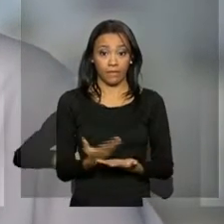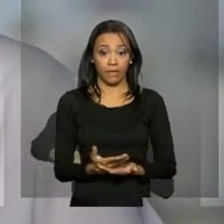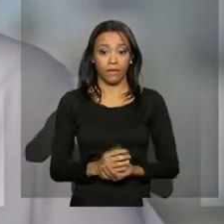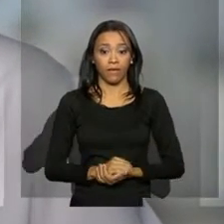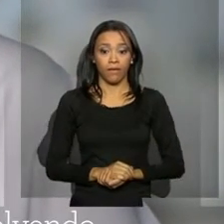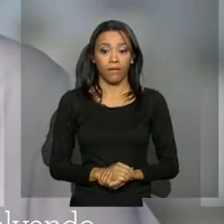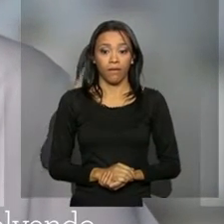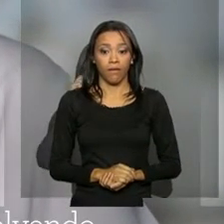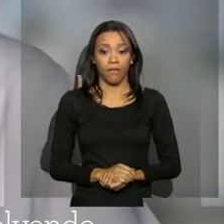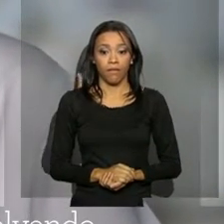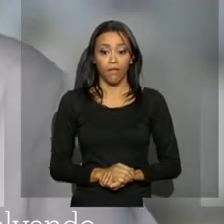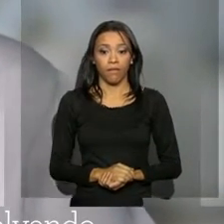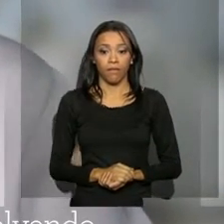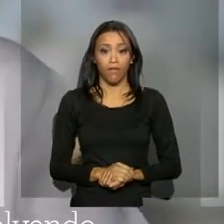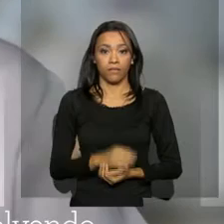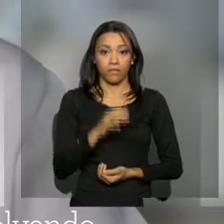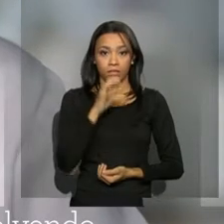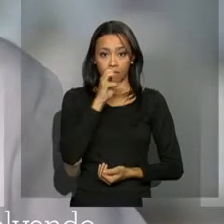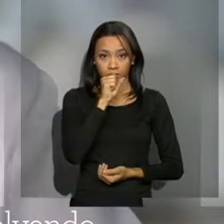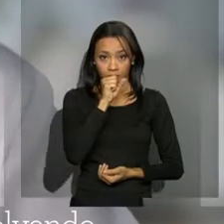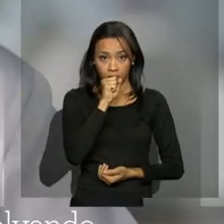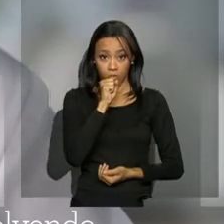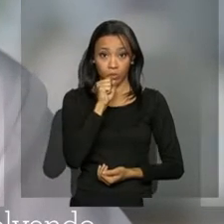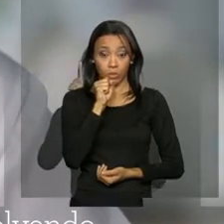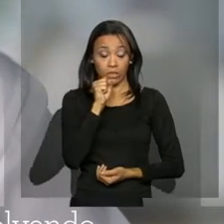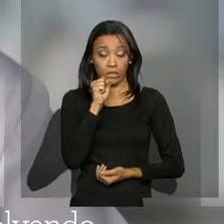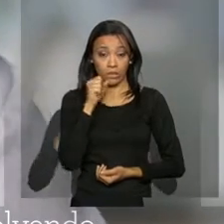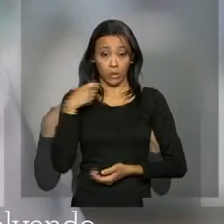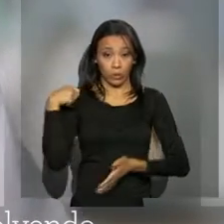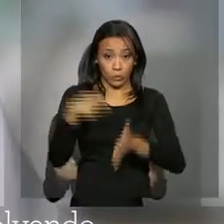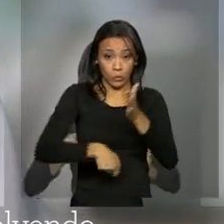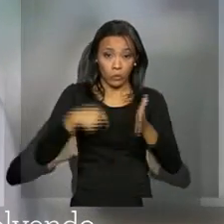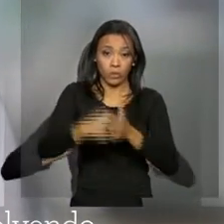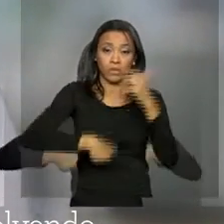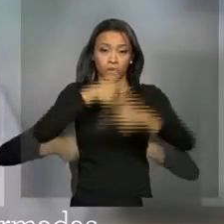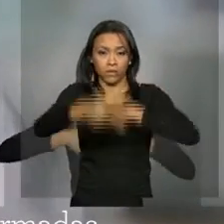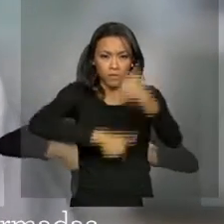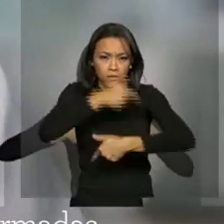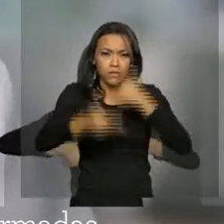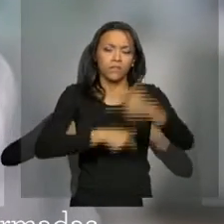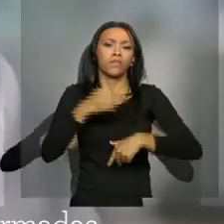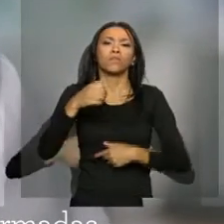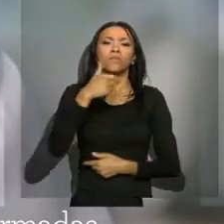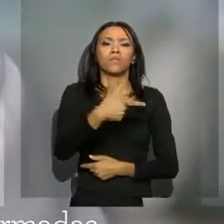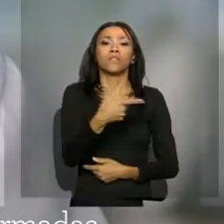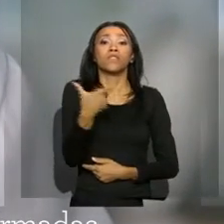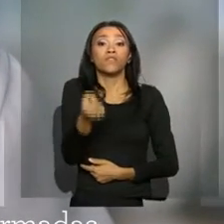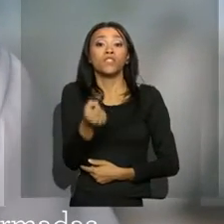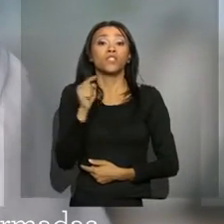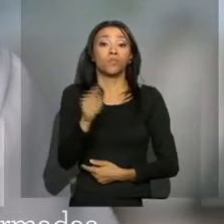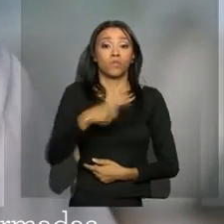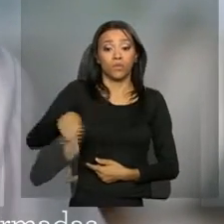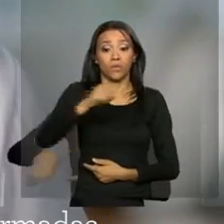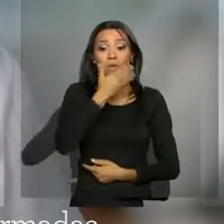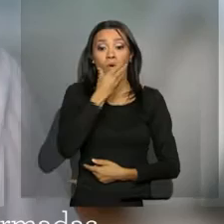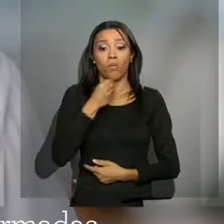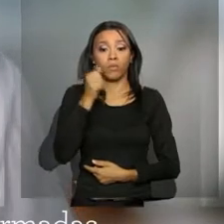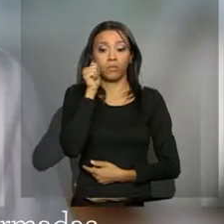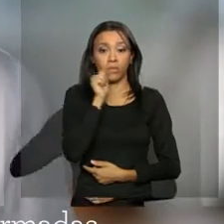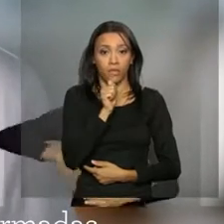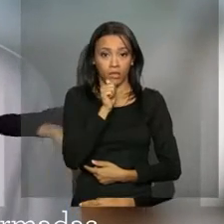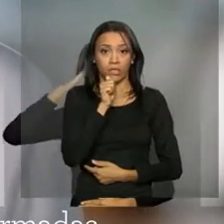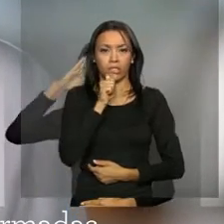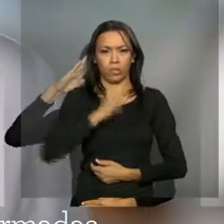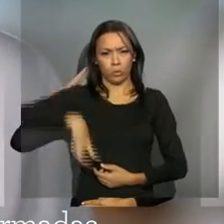13, deflagraremos uma mega-operação envolvendo 220 mil homens e mulheres das